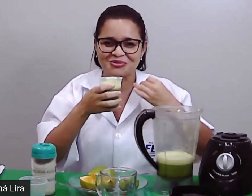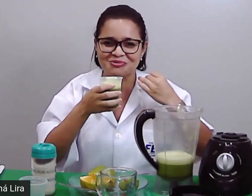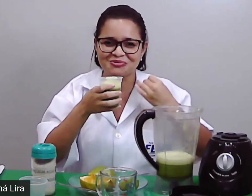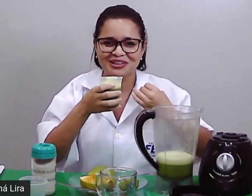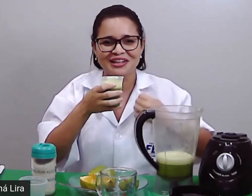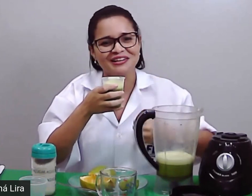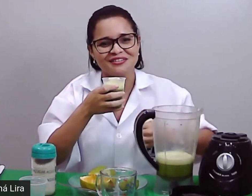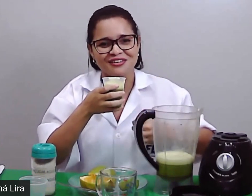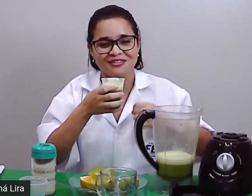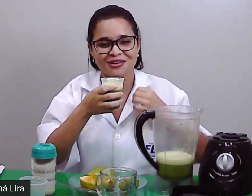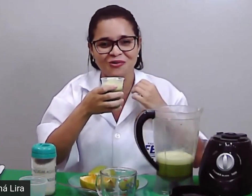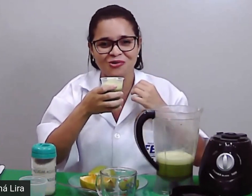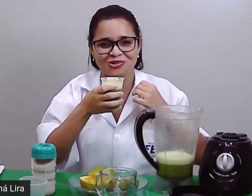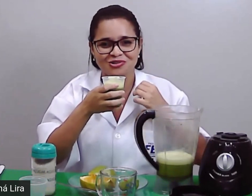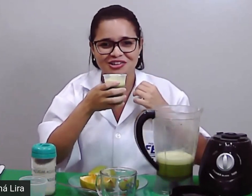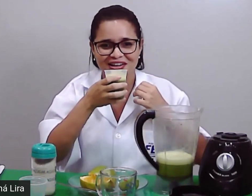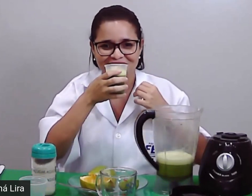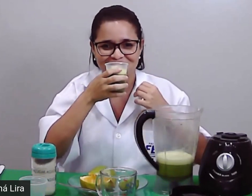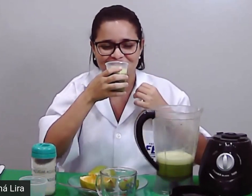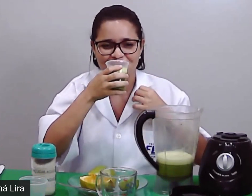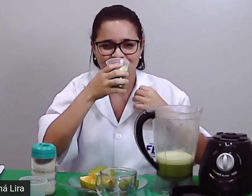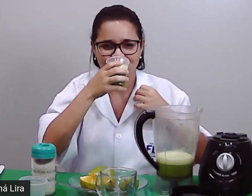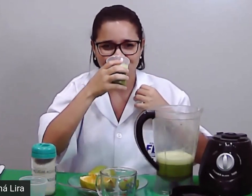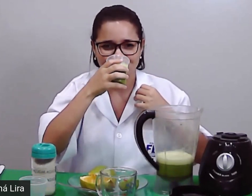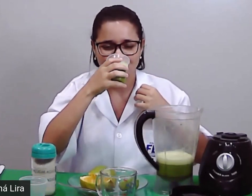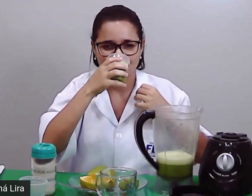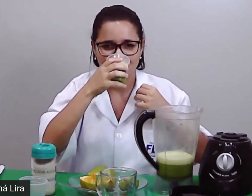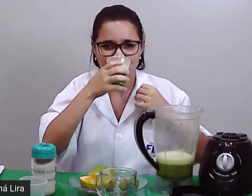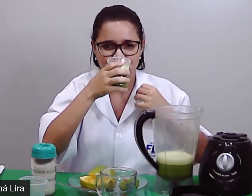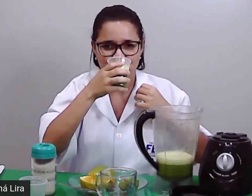segundo lado, uma delícia, tem gosto de laranja.